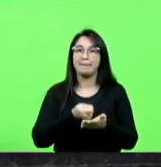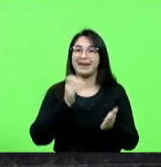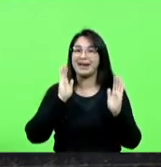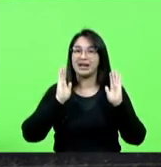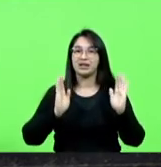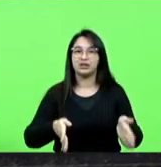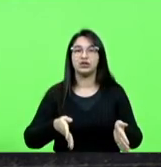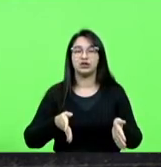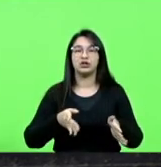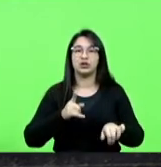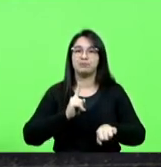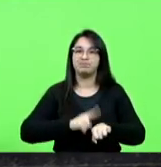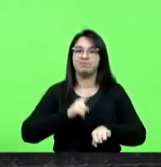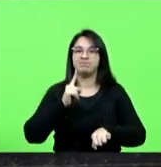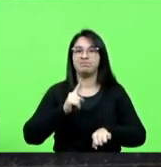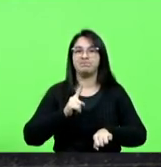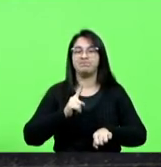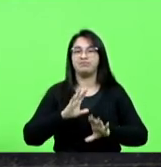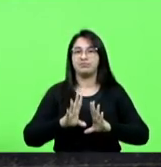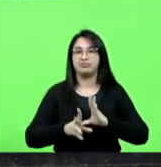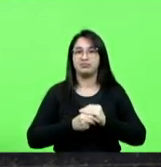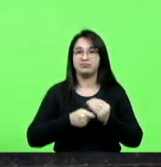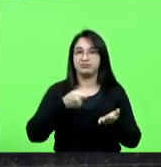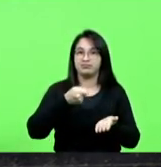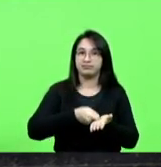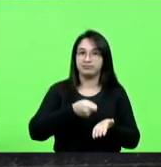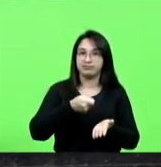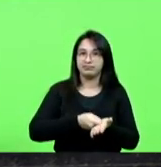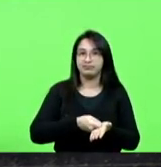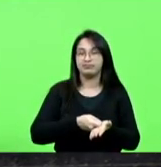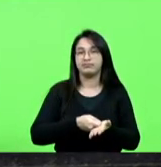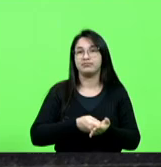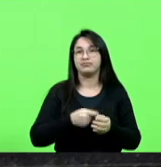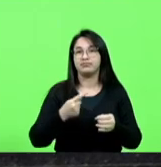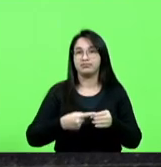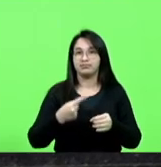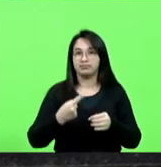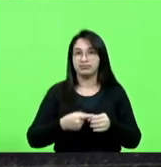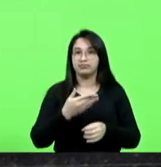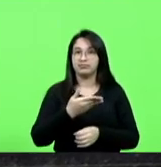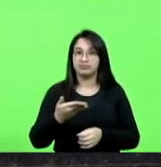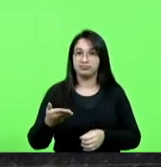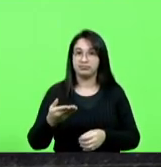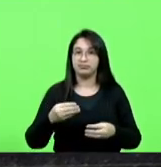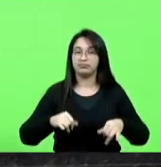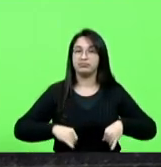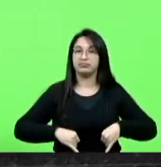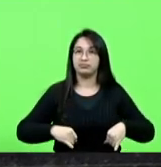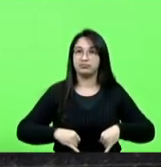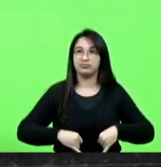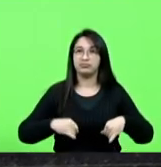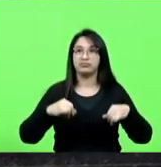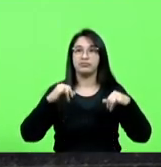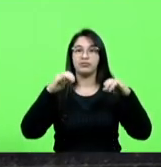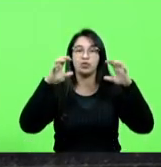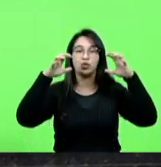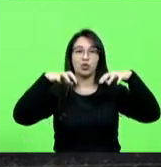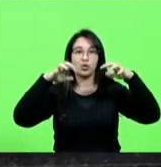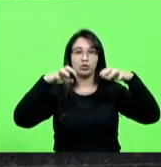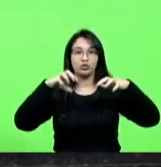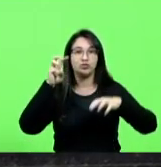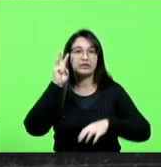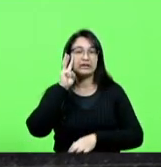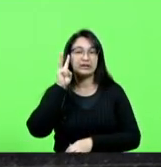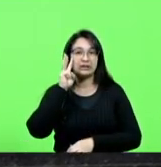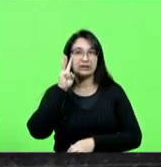das emendas impositivas aos municípios atingidos pelas fortes chuvas da última terça-feira